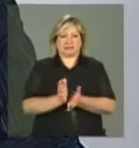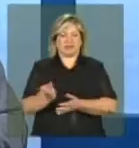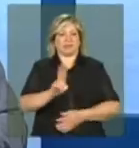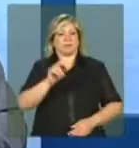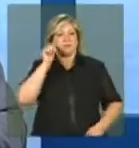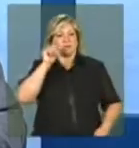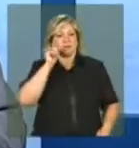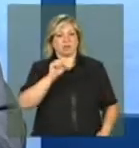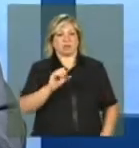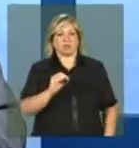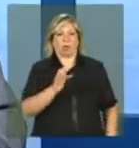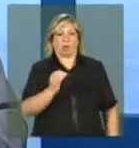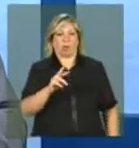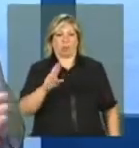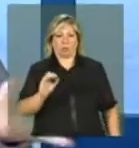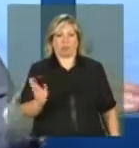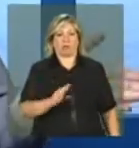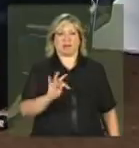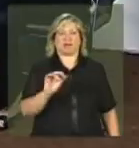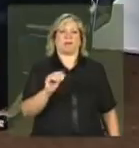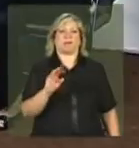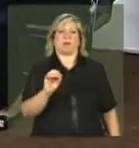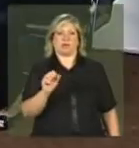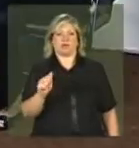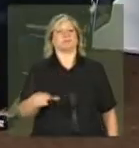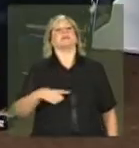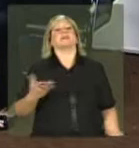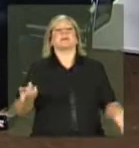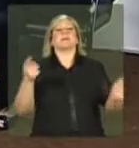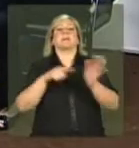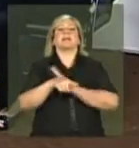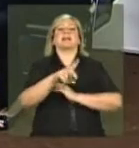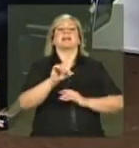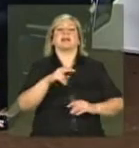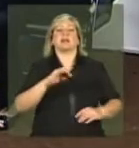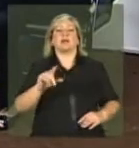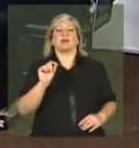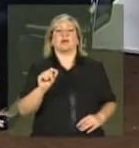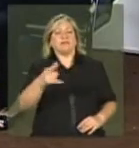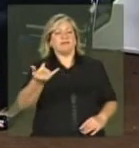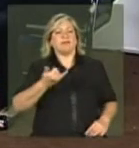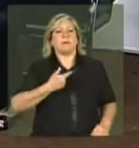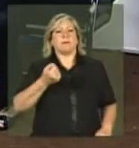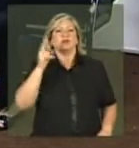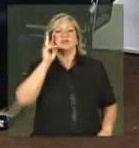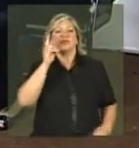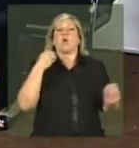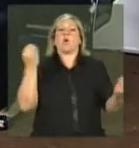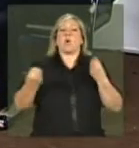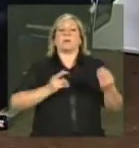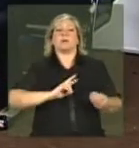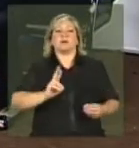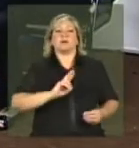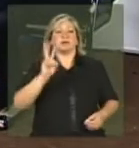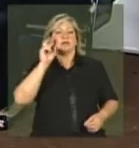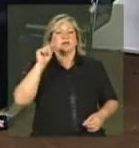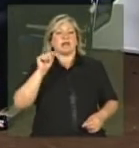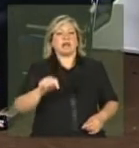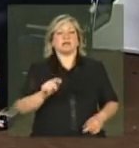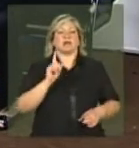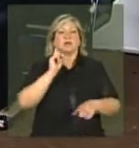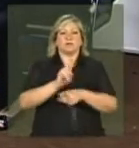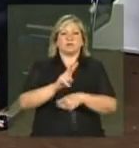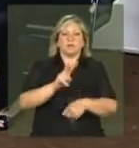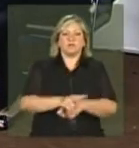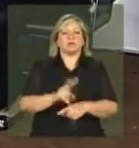Social, Socorro Tabosa. Minha primeira pergunta vai então para o Daniel. Daniel, fala um pouco para a gente sobre os resultados gerais desse acompanhamento